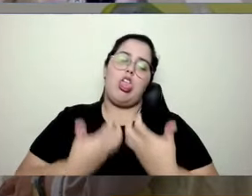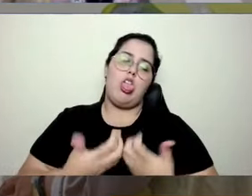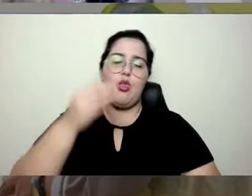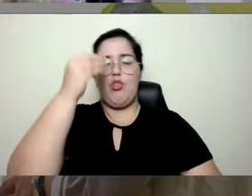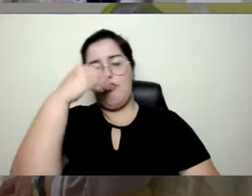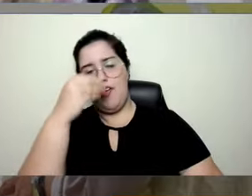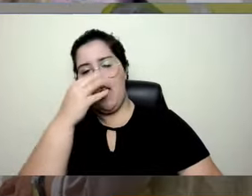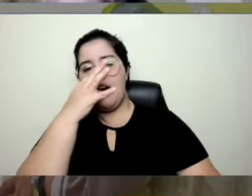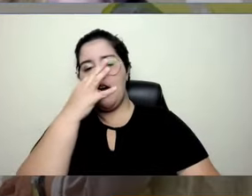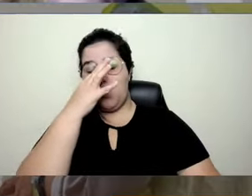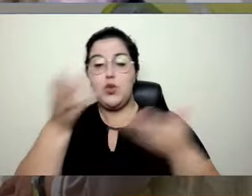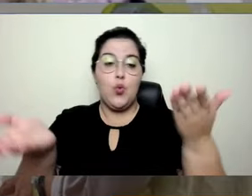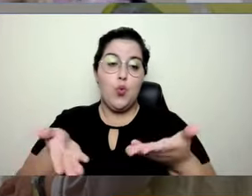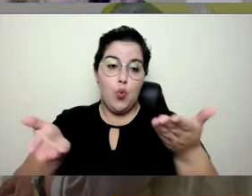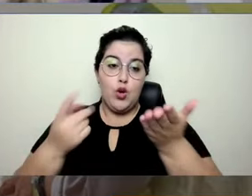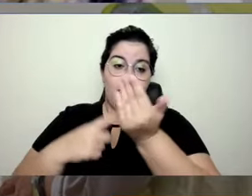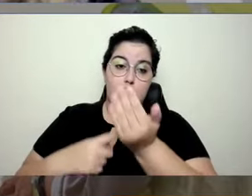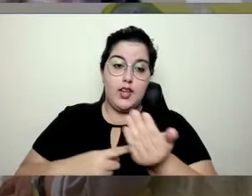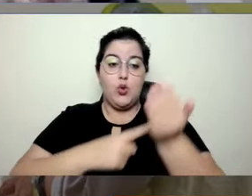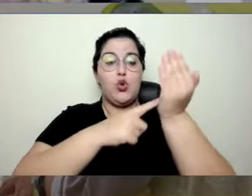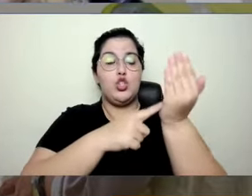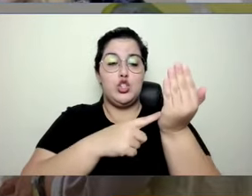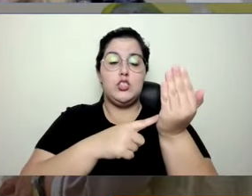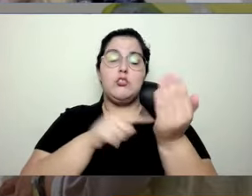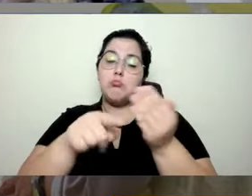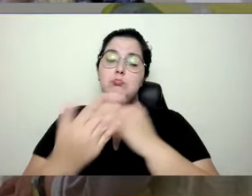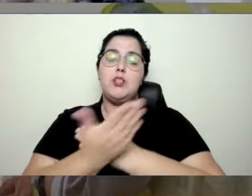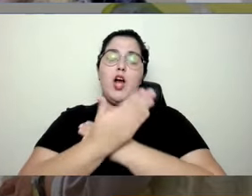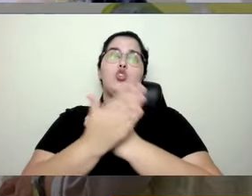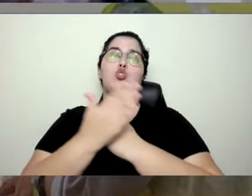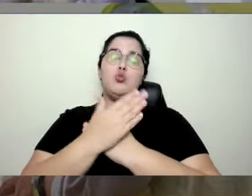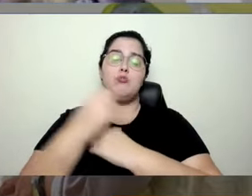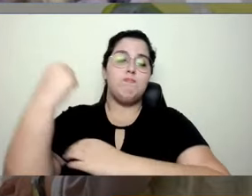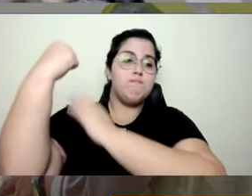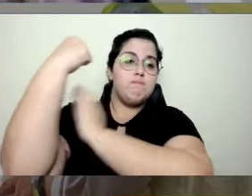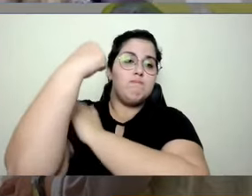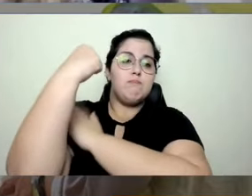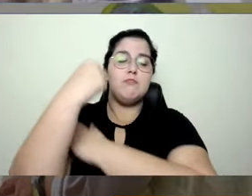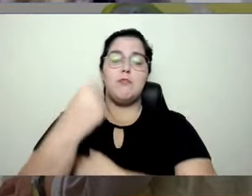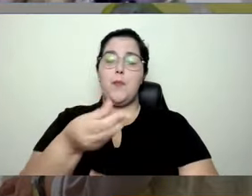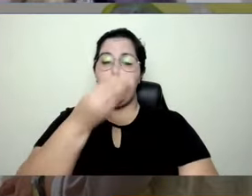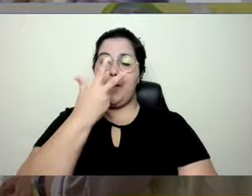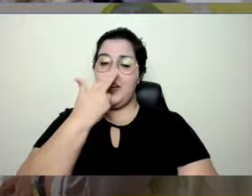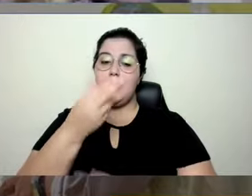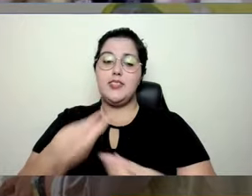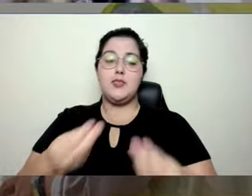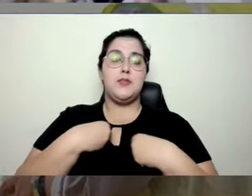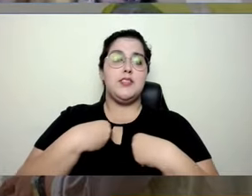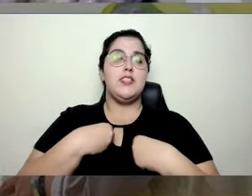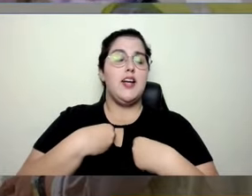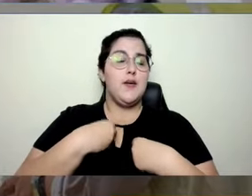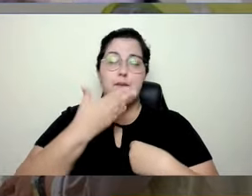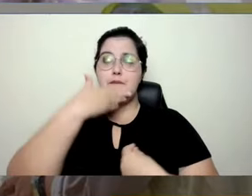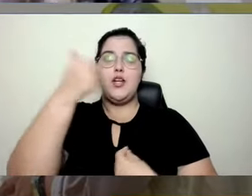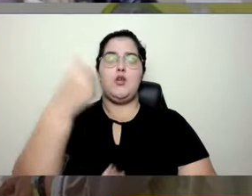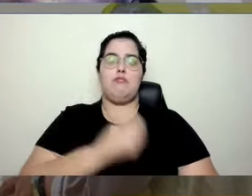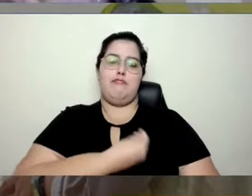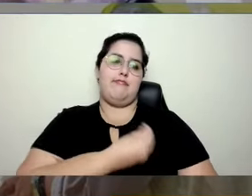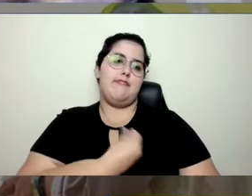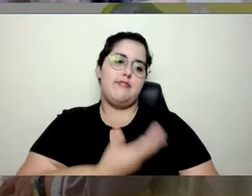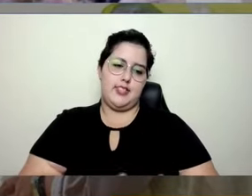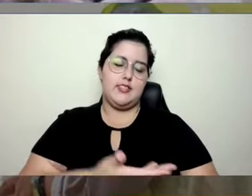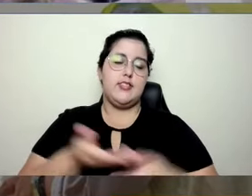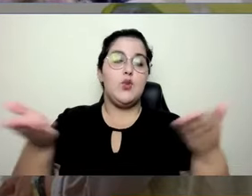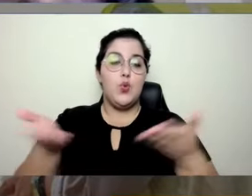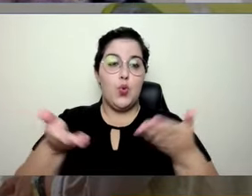hoje, a tecnologia, ela é esse braço direito do ser humano para a gente ter muita coisa melhor. Estamos hoje